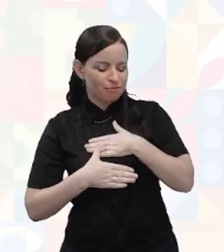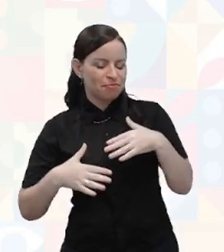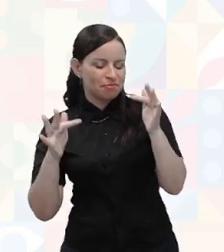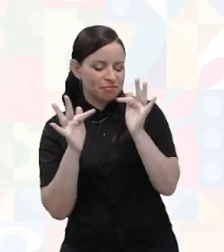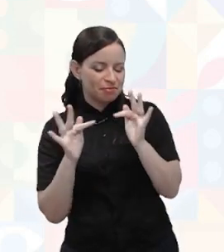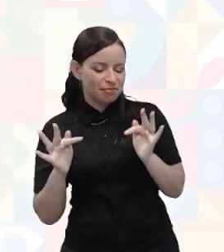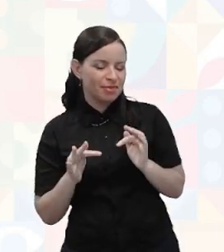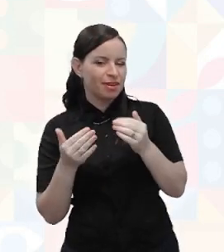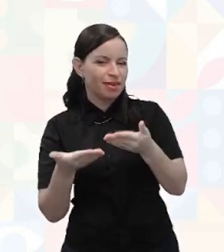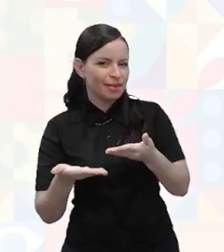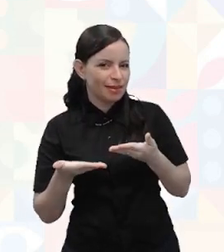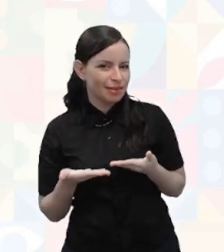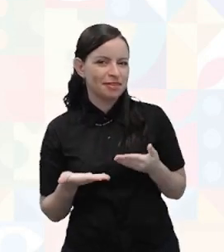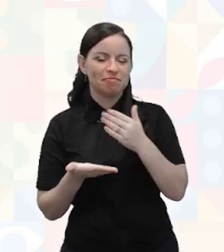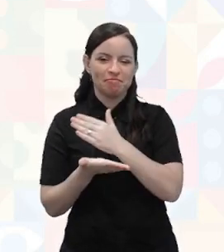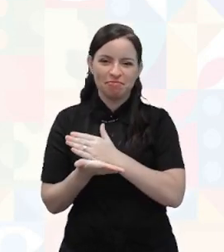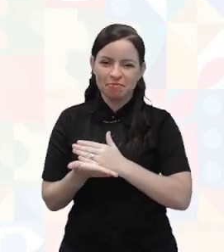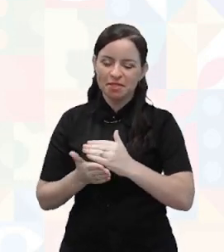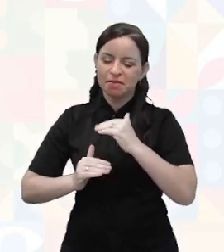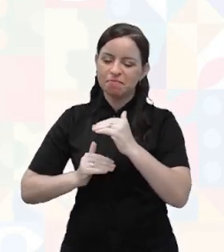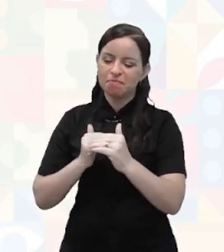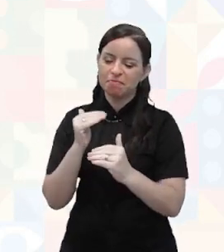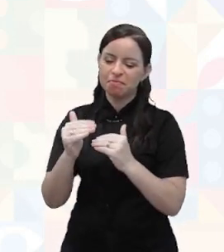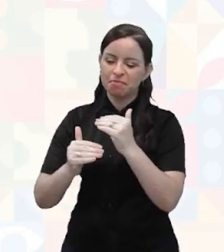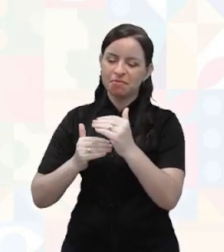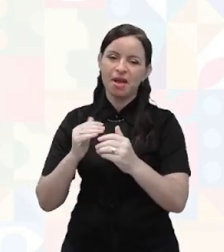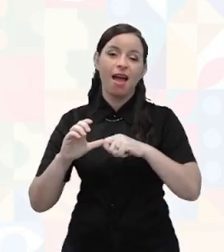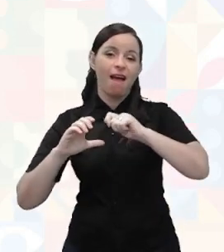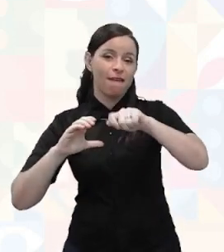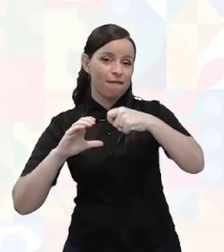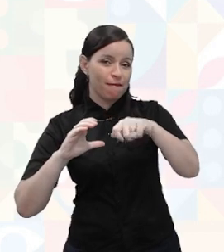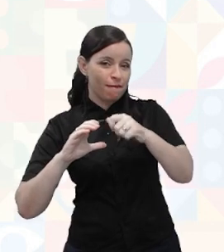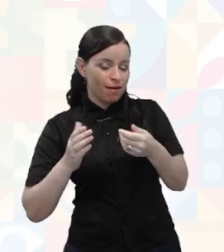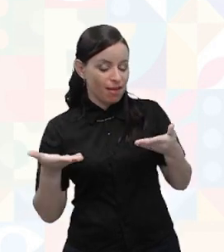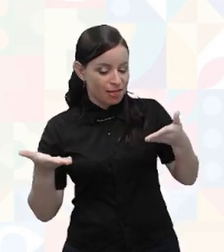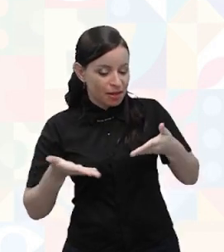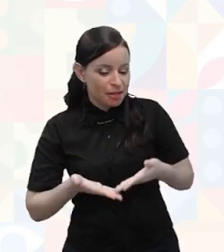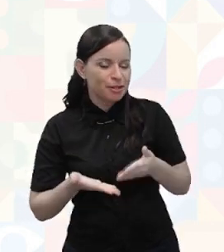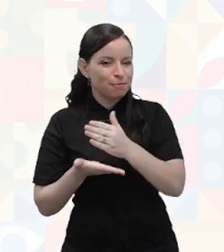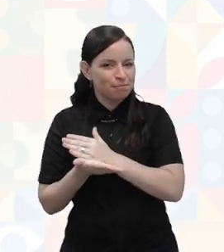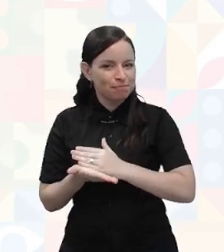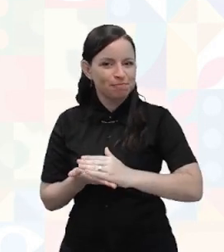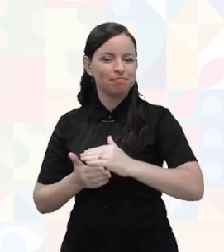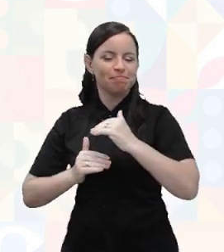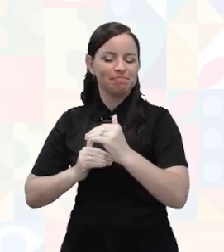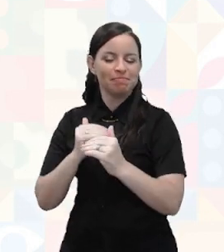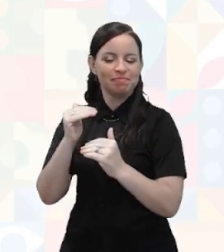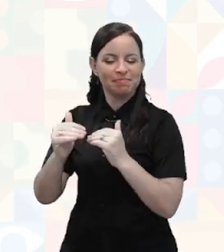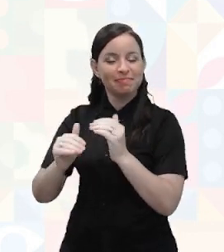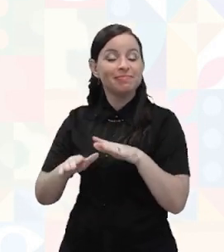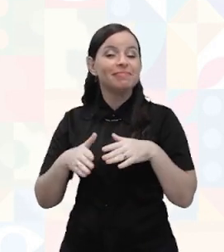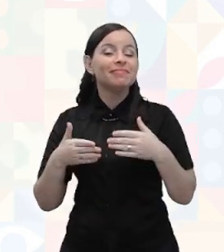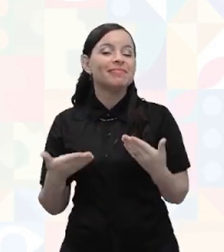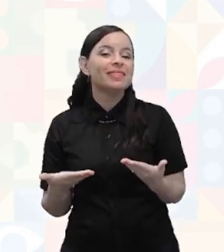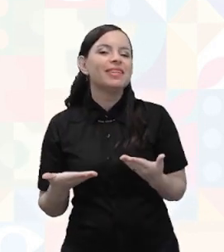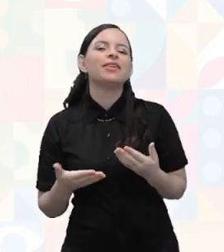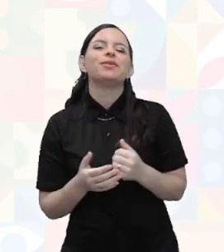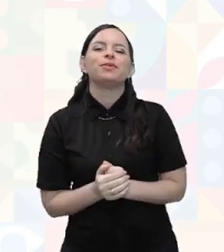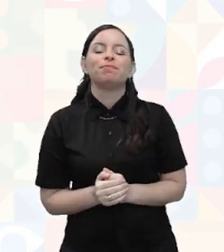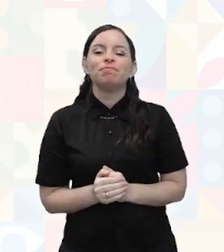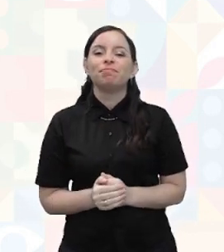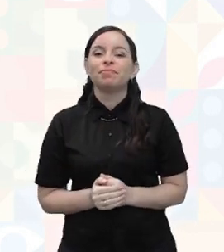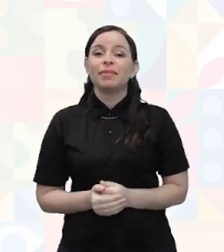Estou feliz de poder acompanhar você nessas videoaulas e lhe acompanhar nessa jornada. E aí, o que será que a gente vai ver